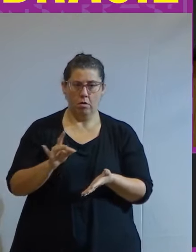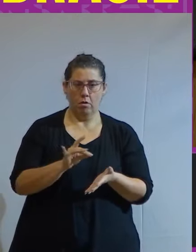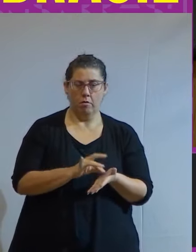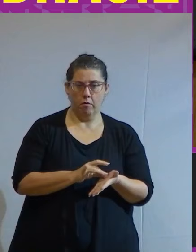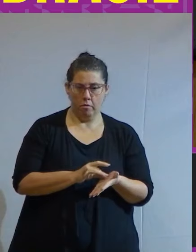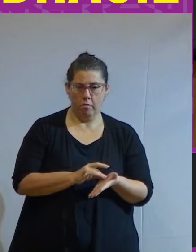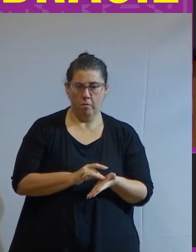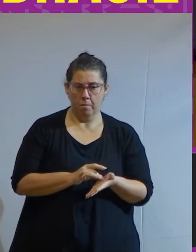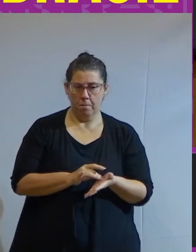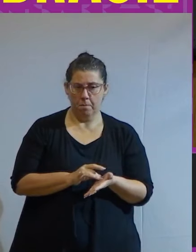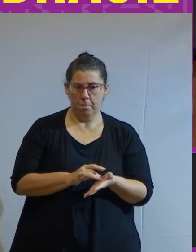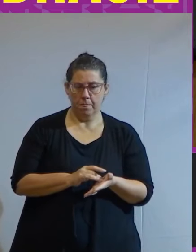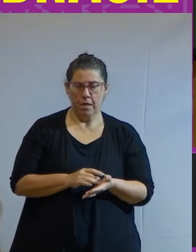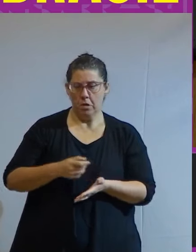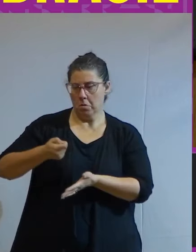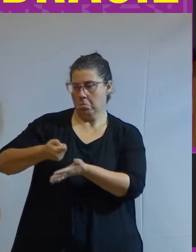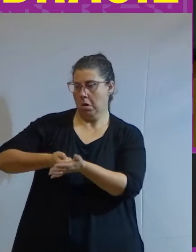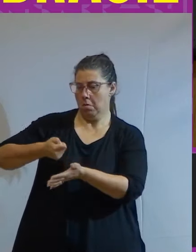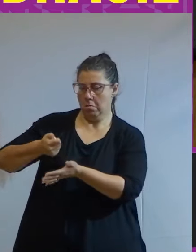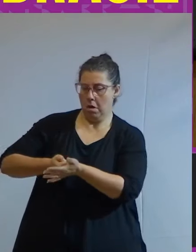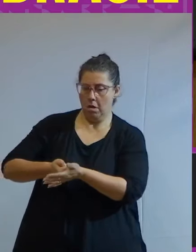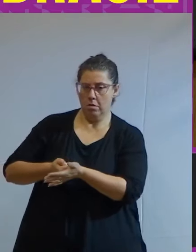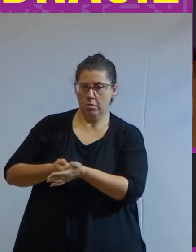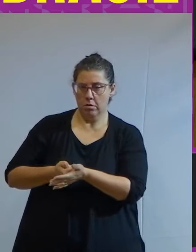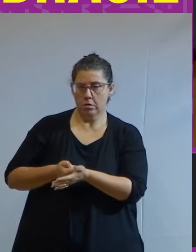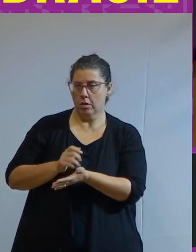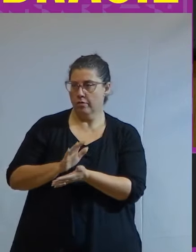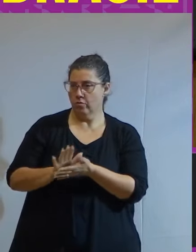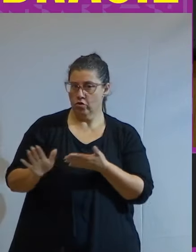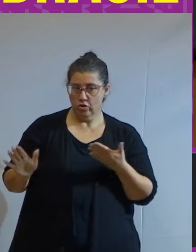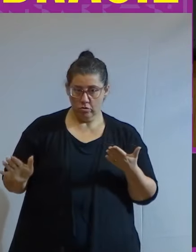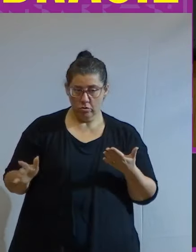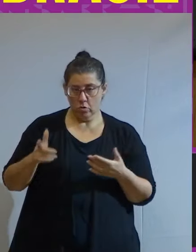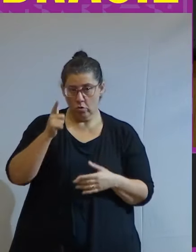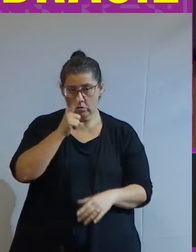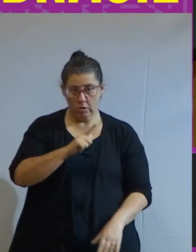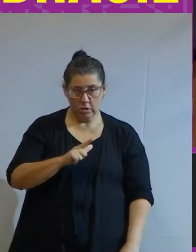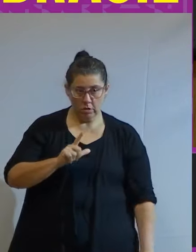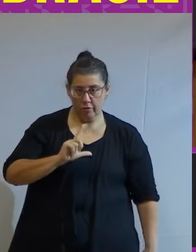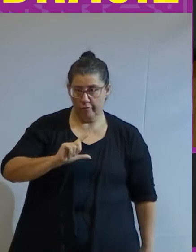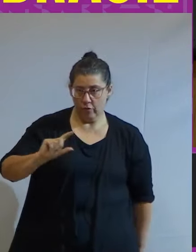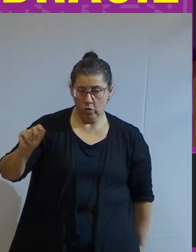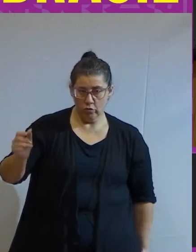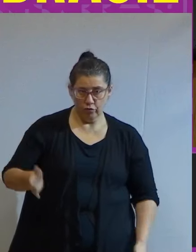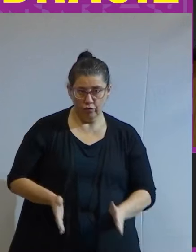vocação autoritária e ter escapado disso de alguma forma